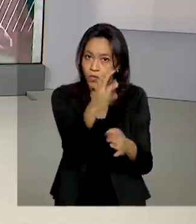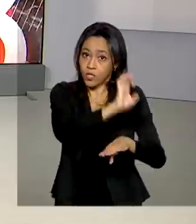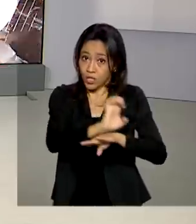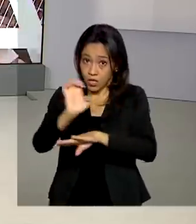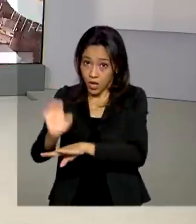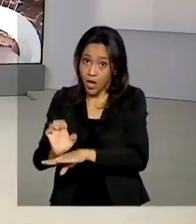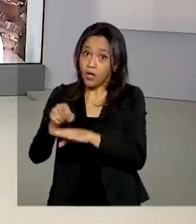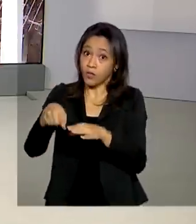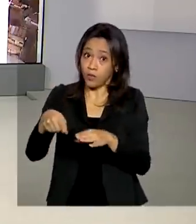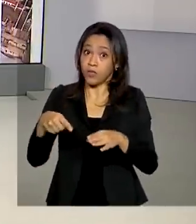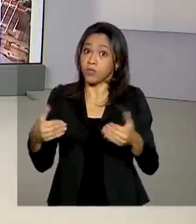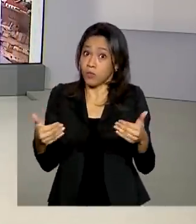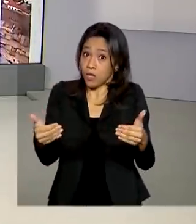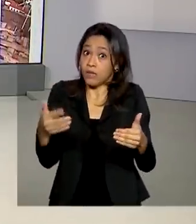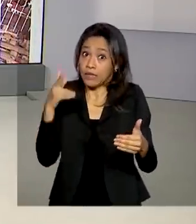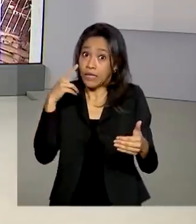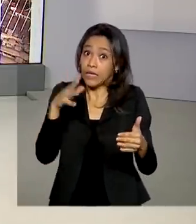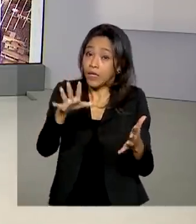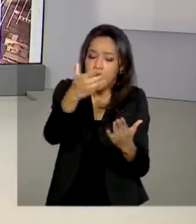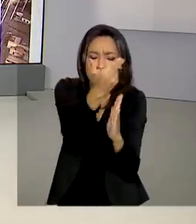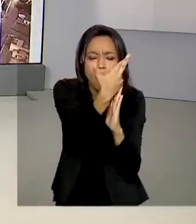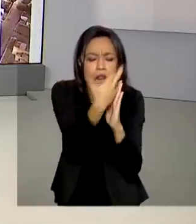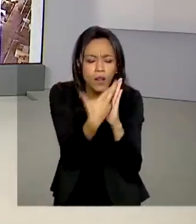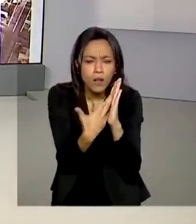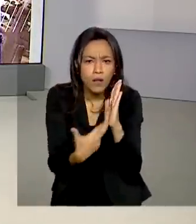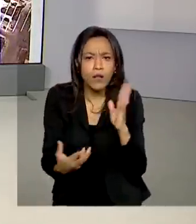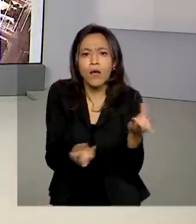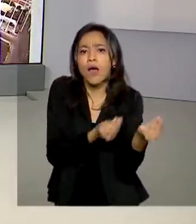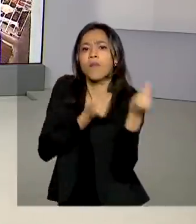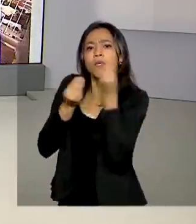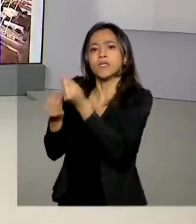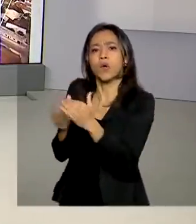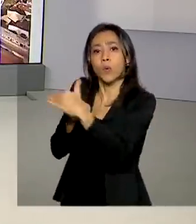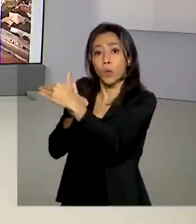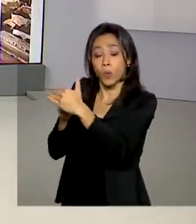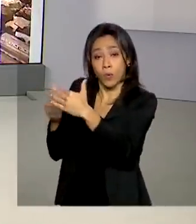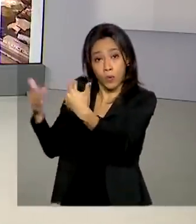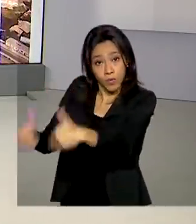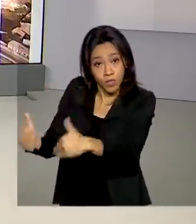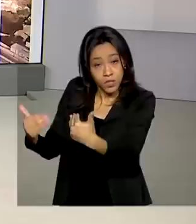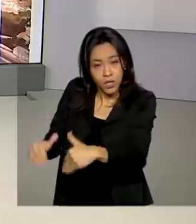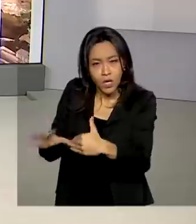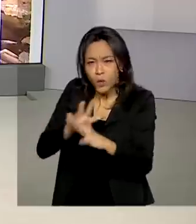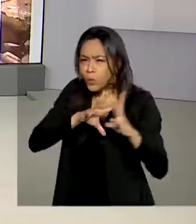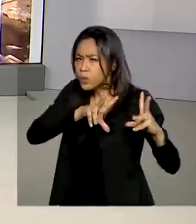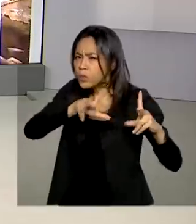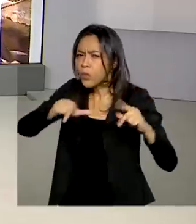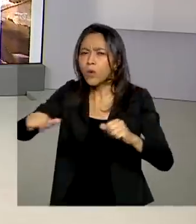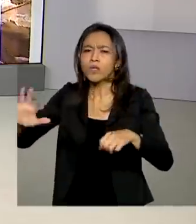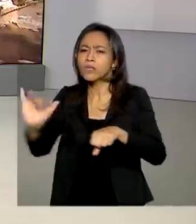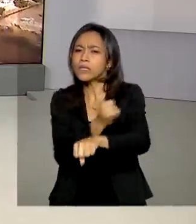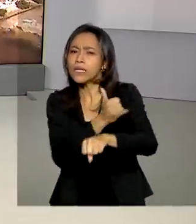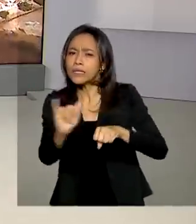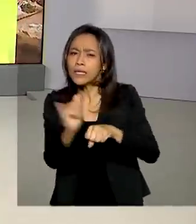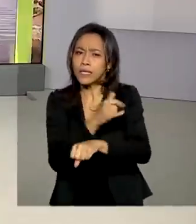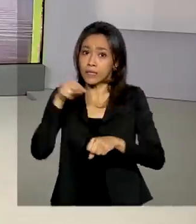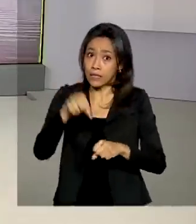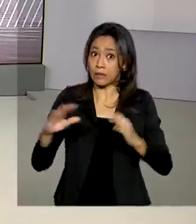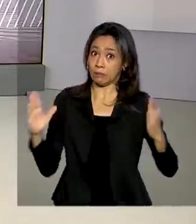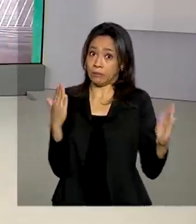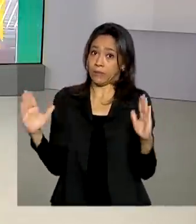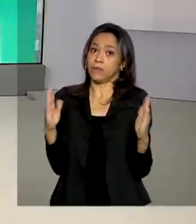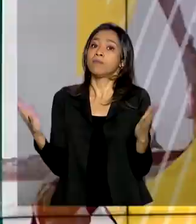também deverão apresentar ao Mapa relatórios a cada três meses com todas as ações tomadas durante o período da